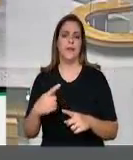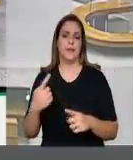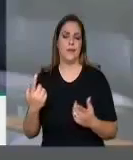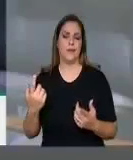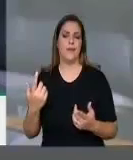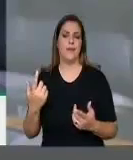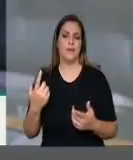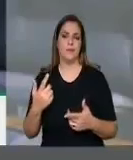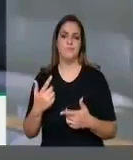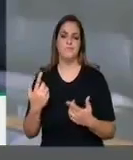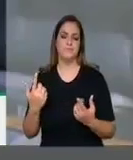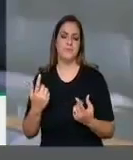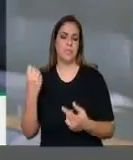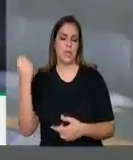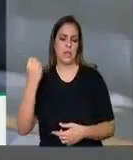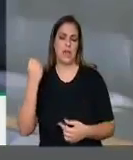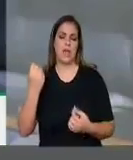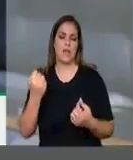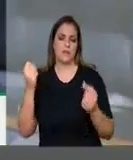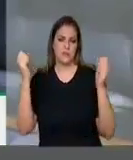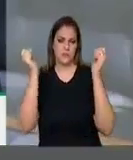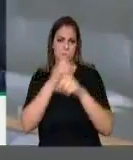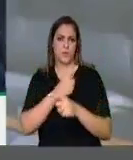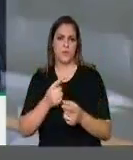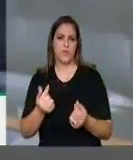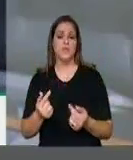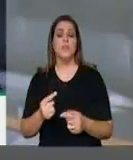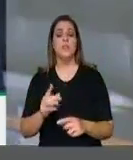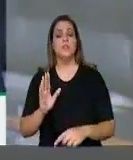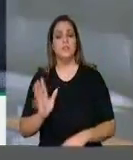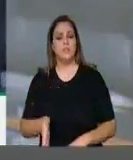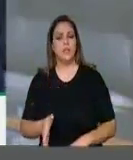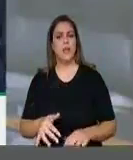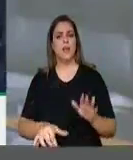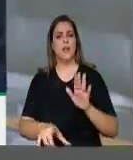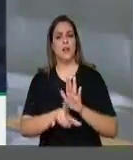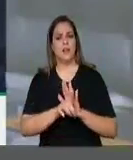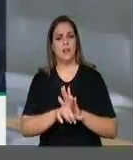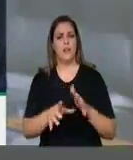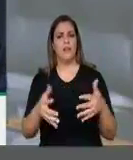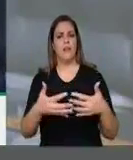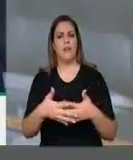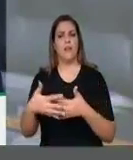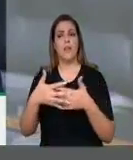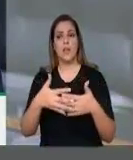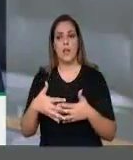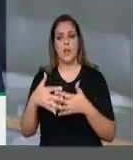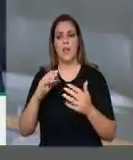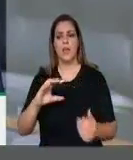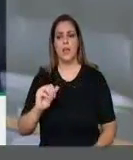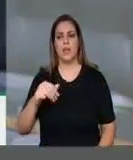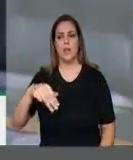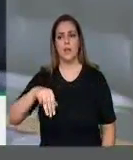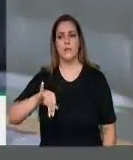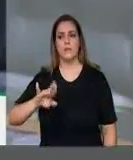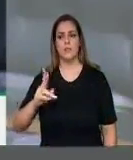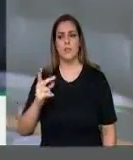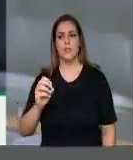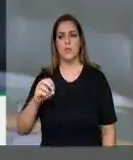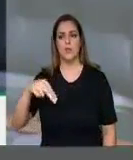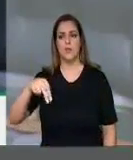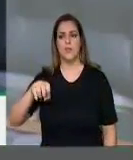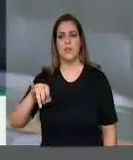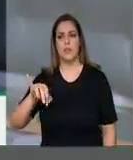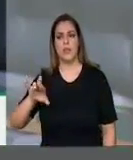Nós aprovamos recentemente a lei dos caminhoneiros, e eu coloquei no texto a não